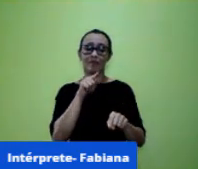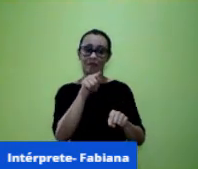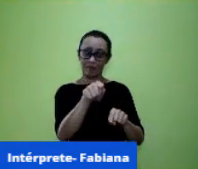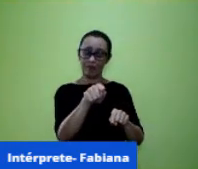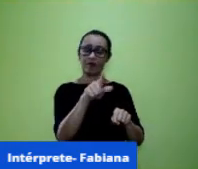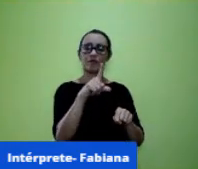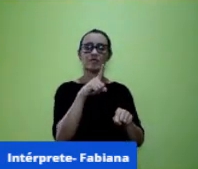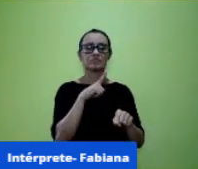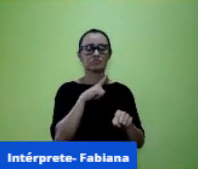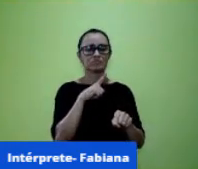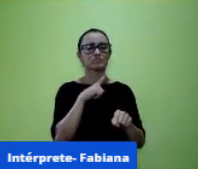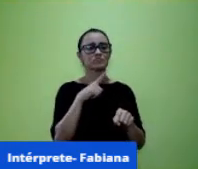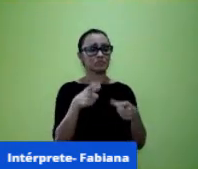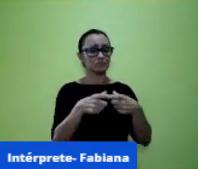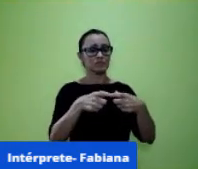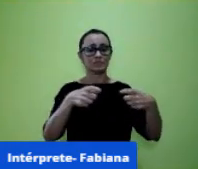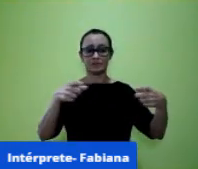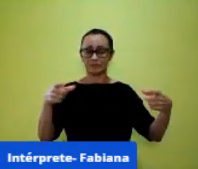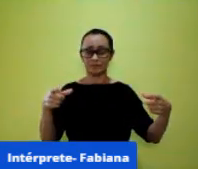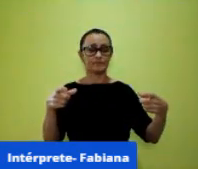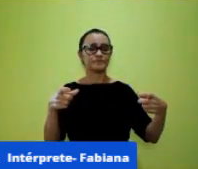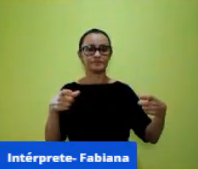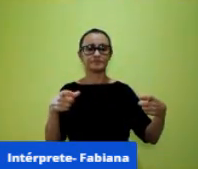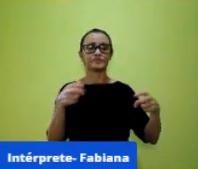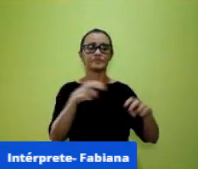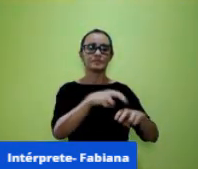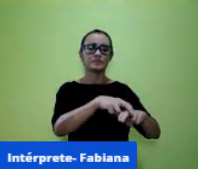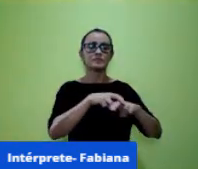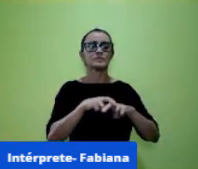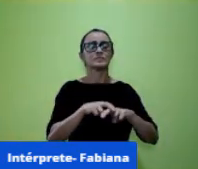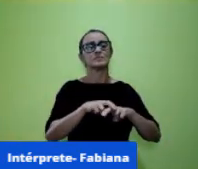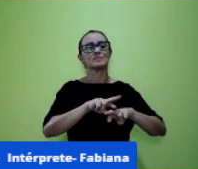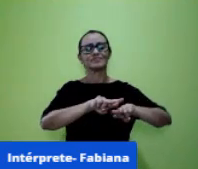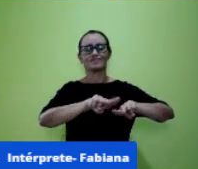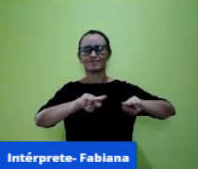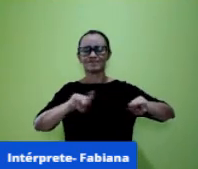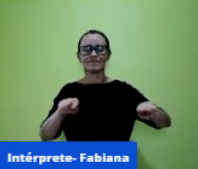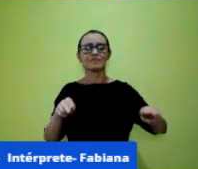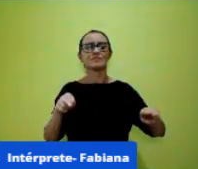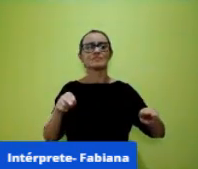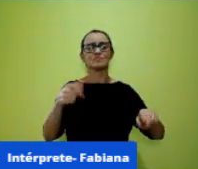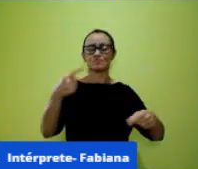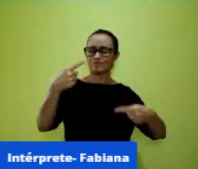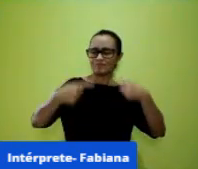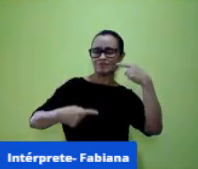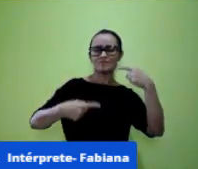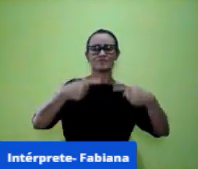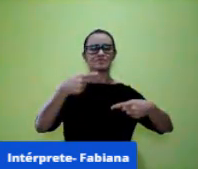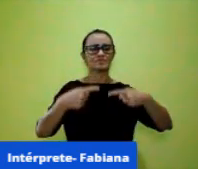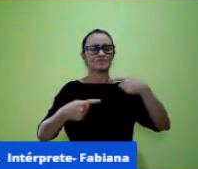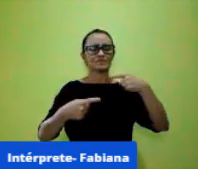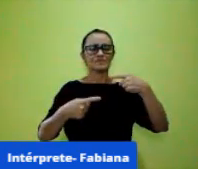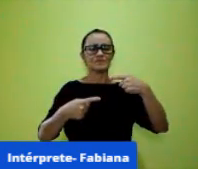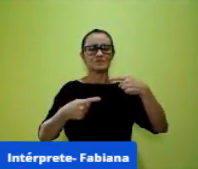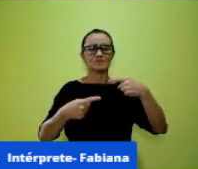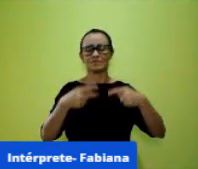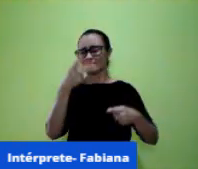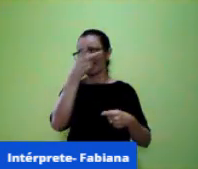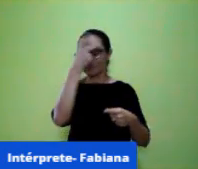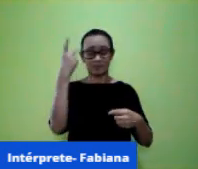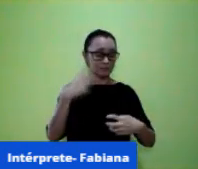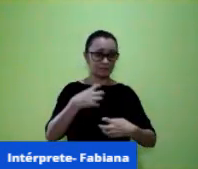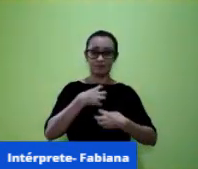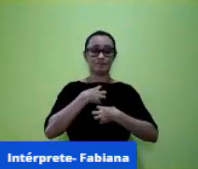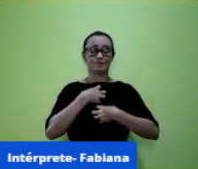e por isso tanto tantos desafios né tanto choque tanto grito com as